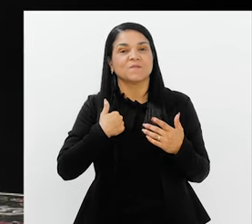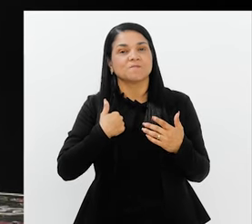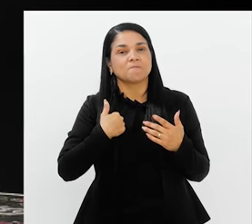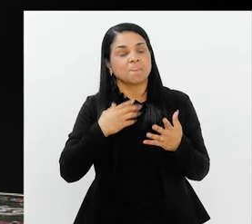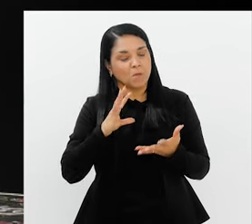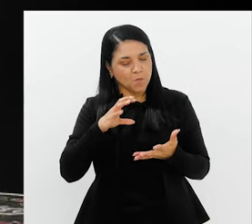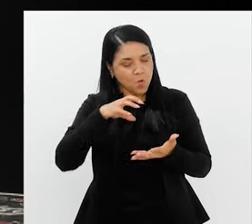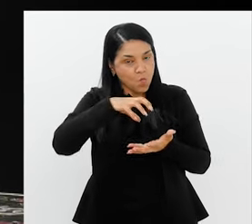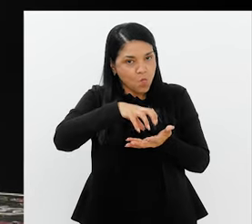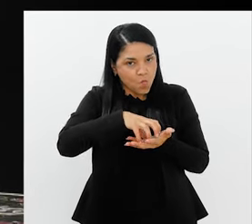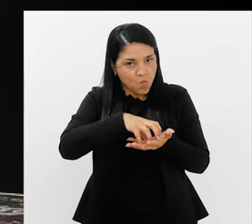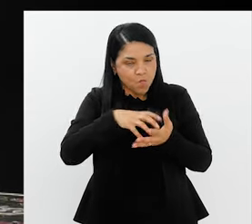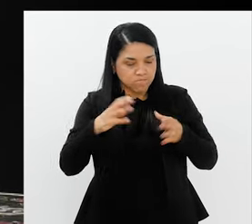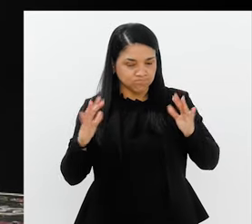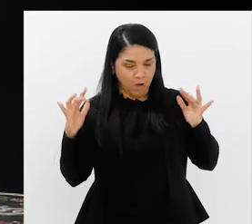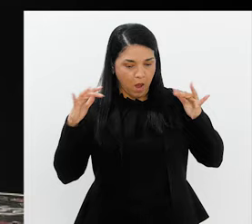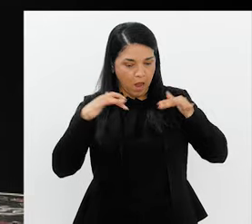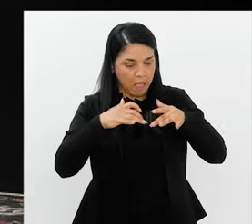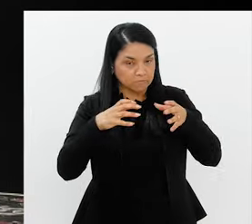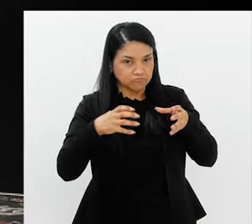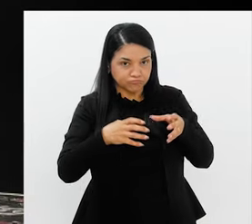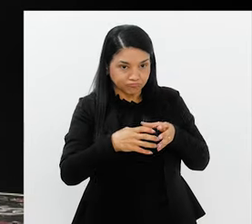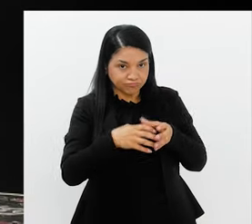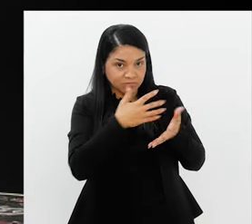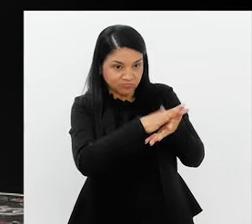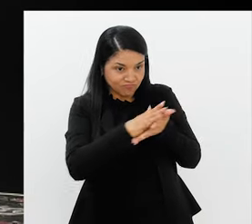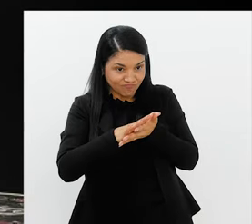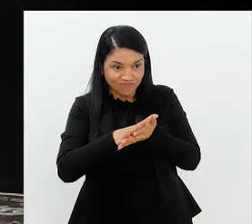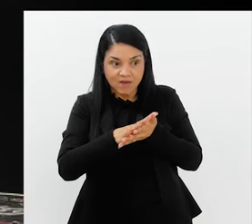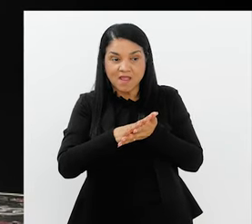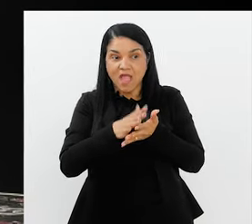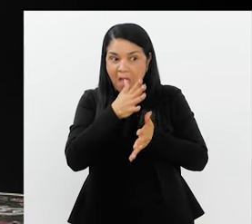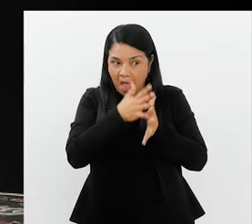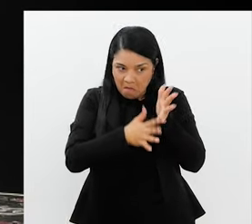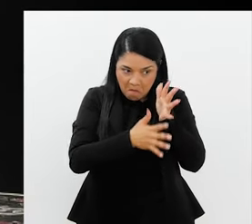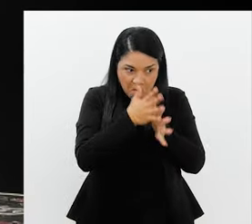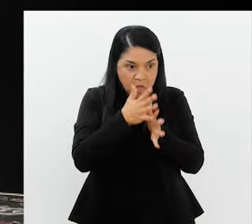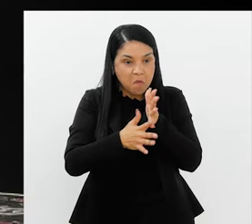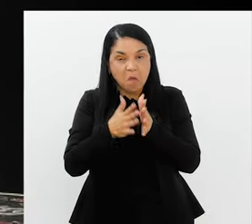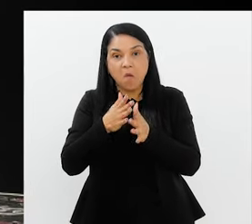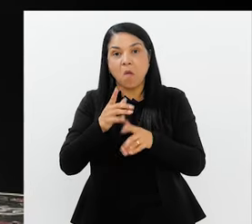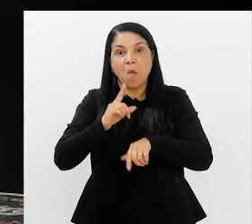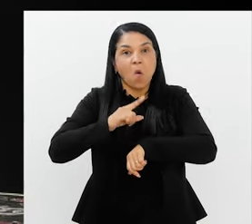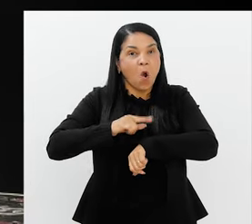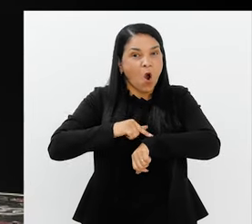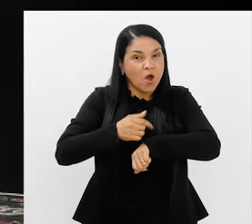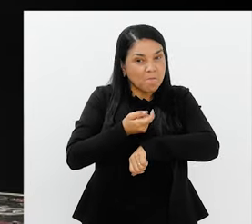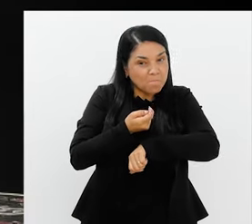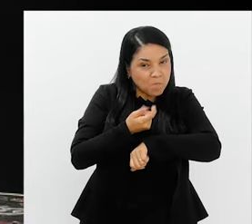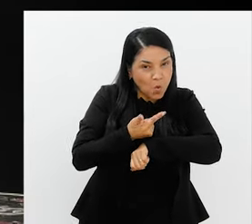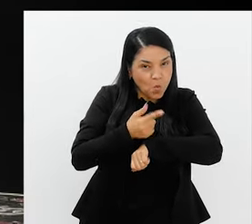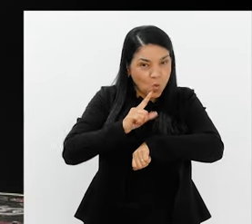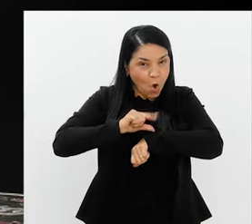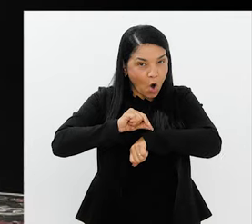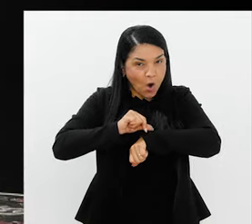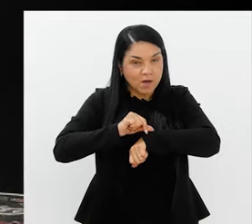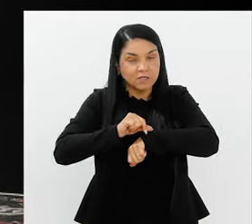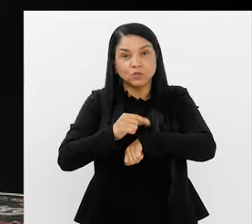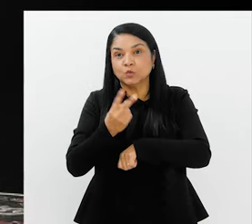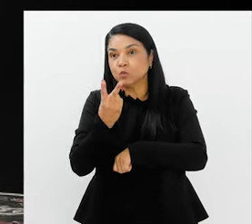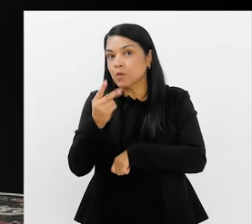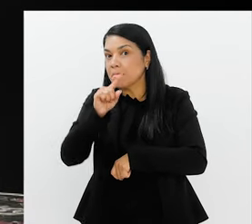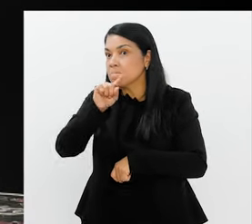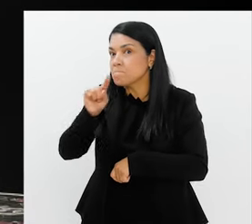concentração de escola de samba, gente, é uma coisa caótica. Você tem poucas horas para organizar um